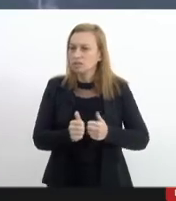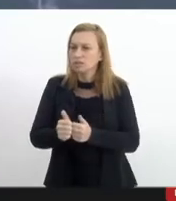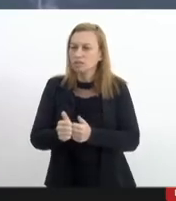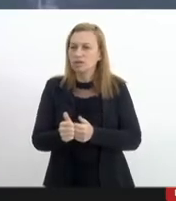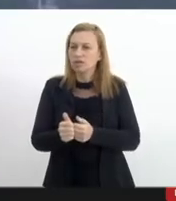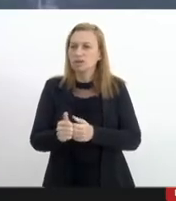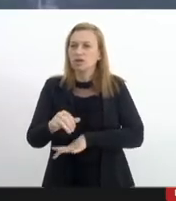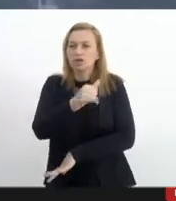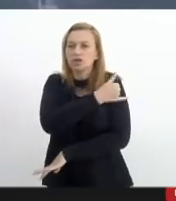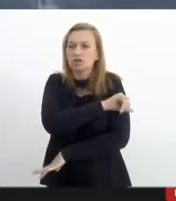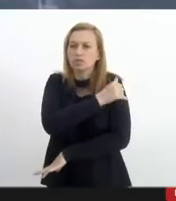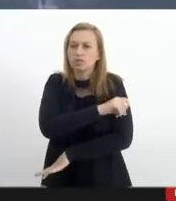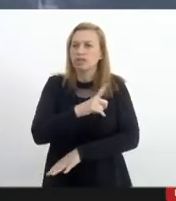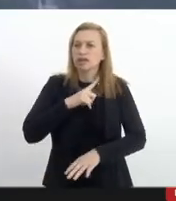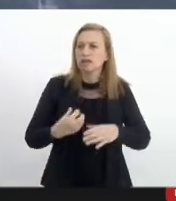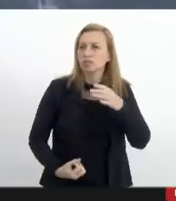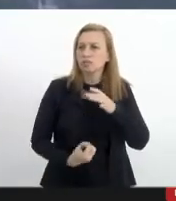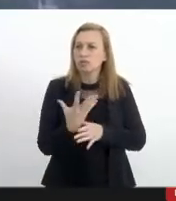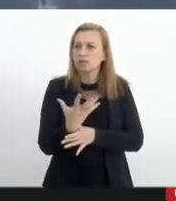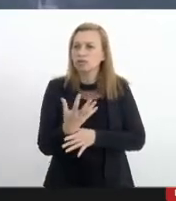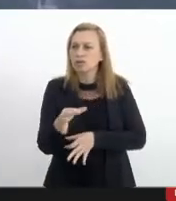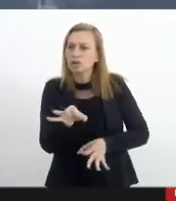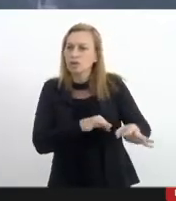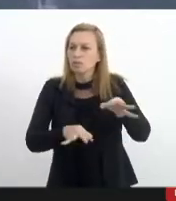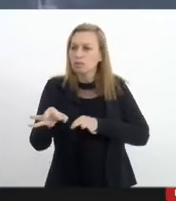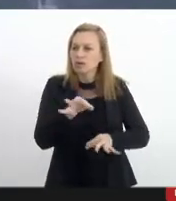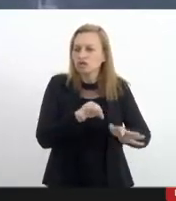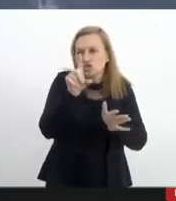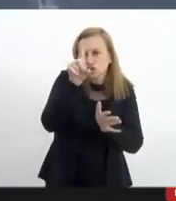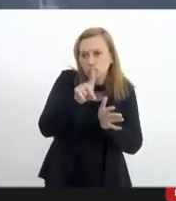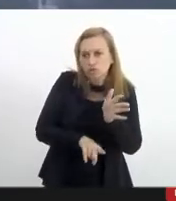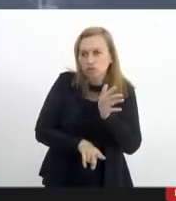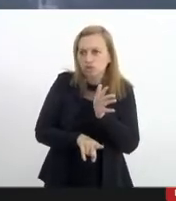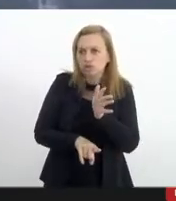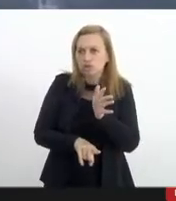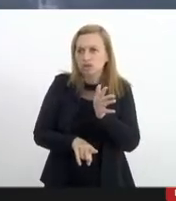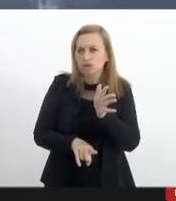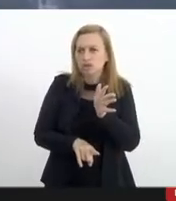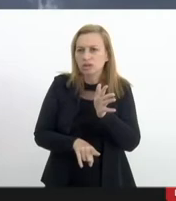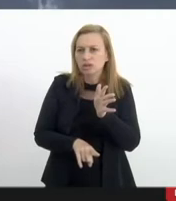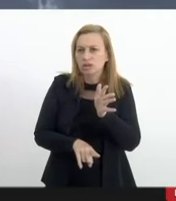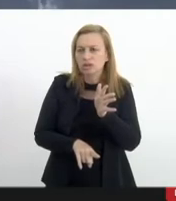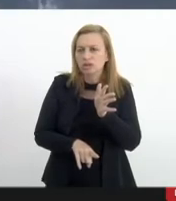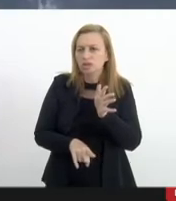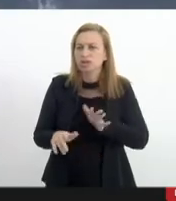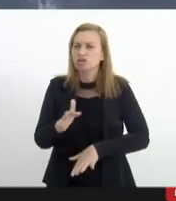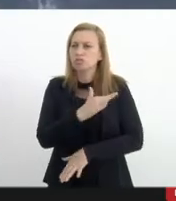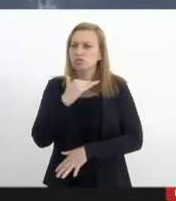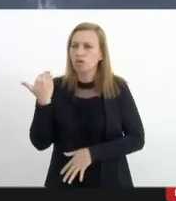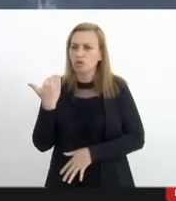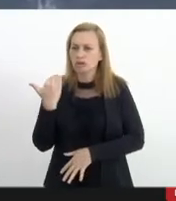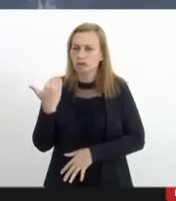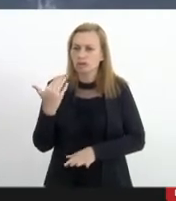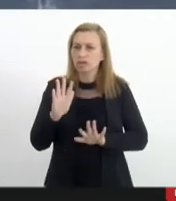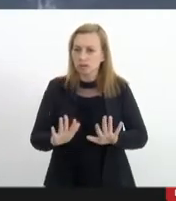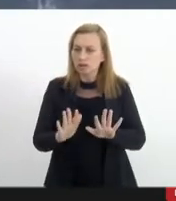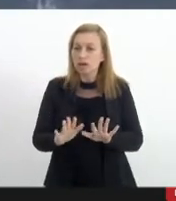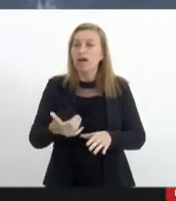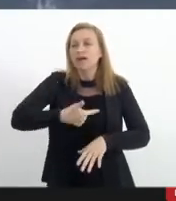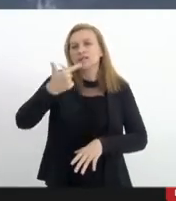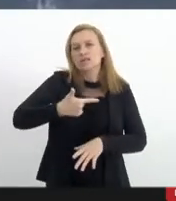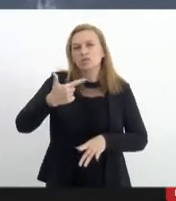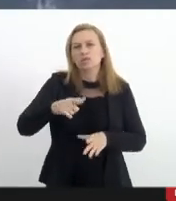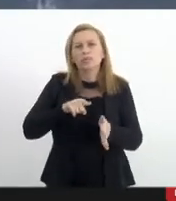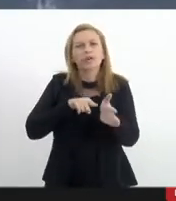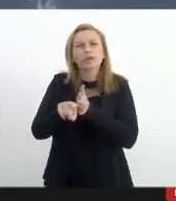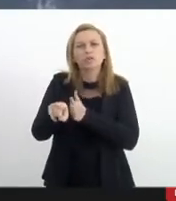Rio de Janeiro terá que produzir é um plano de redução dessa letalidade policial então a segunda pergunta é o